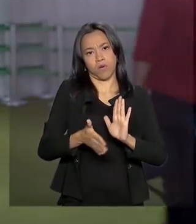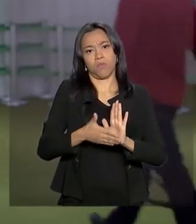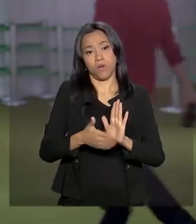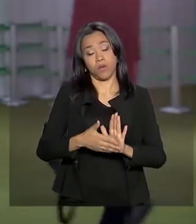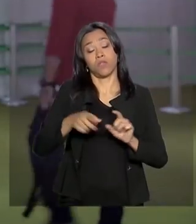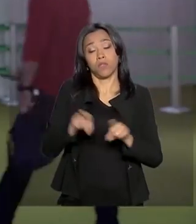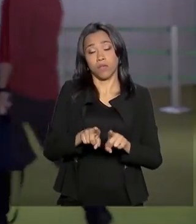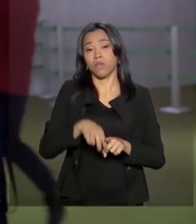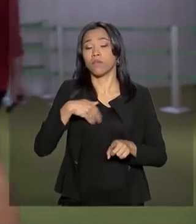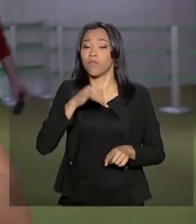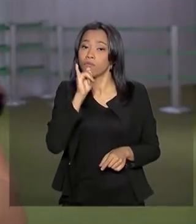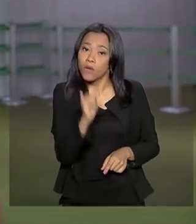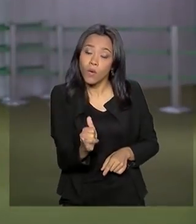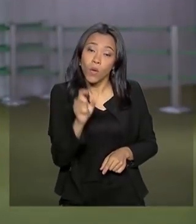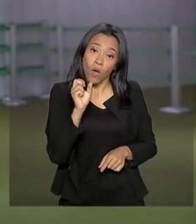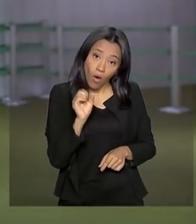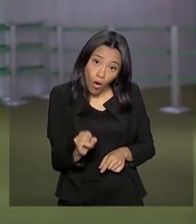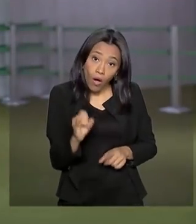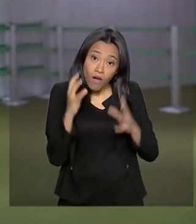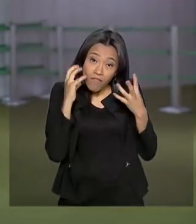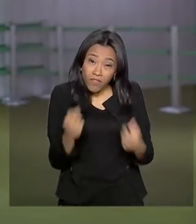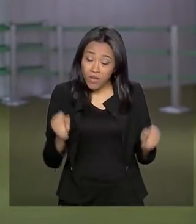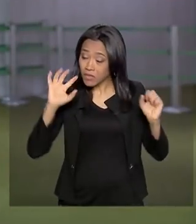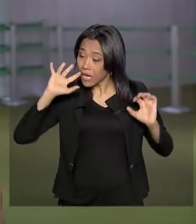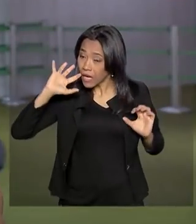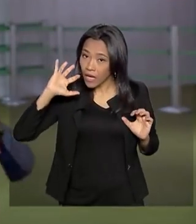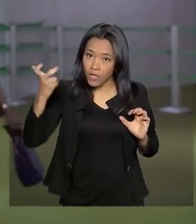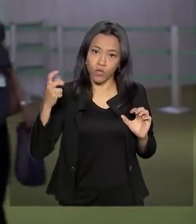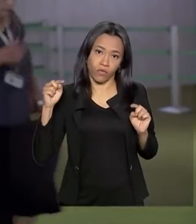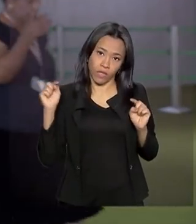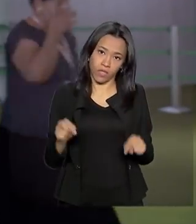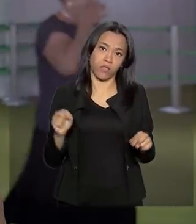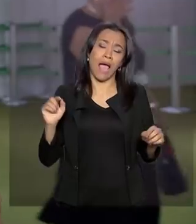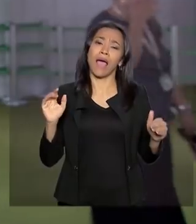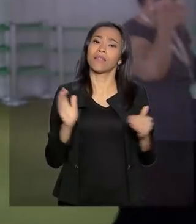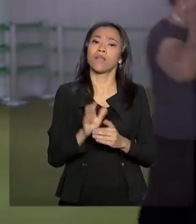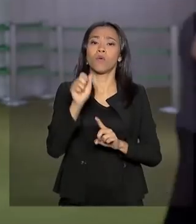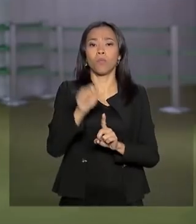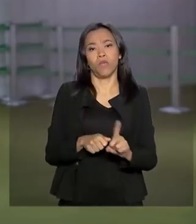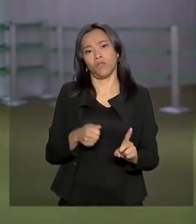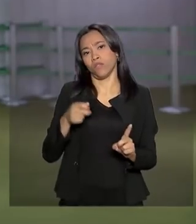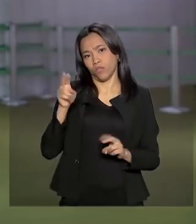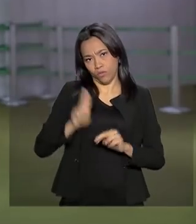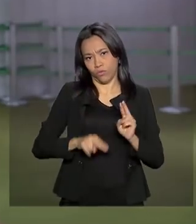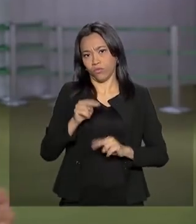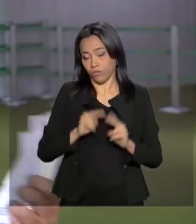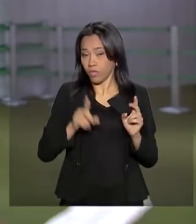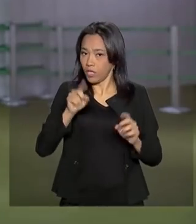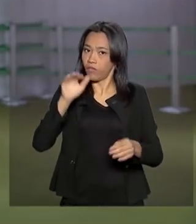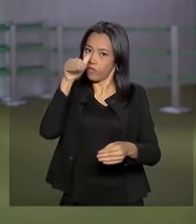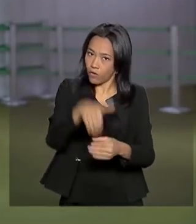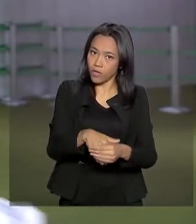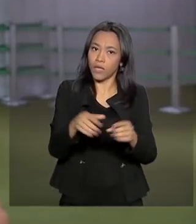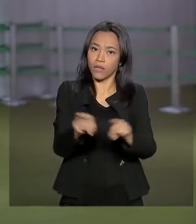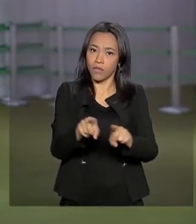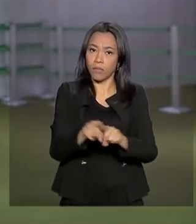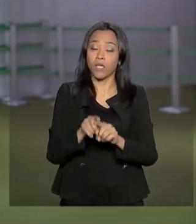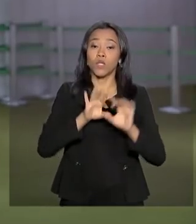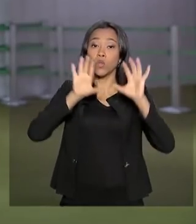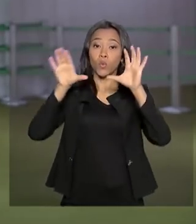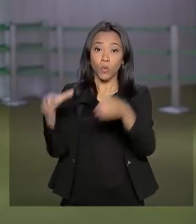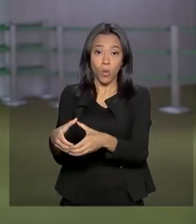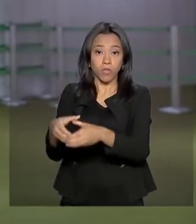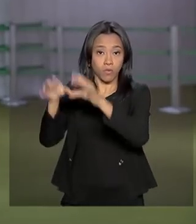a intenção de tentar liquidar esse assunto aqui na Câmara até o mês de julho e aí isso significa votar tanto na comissão especial